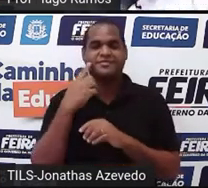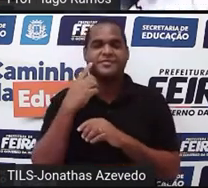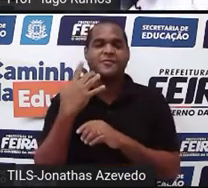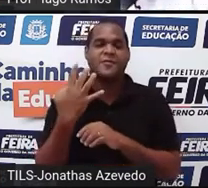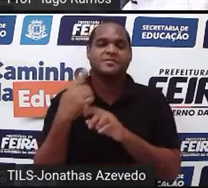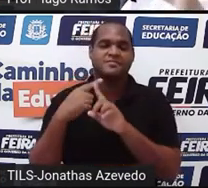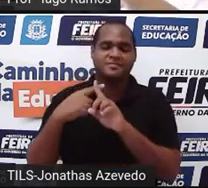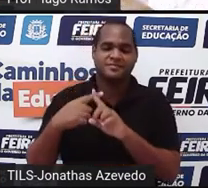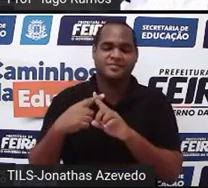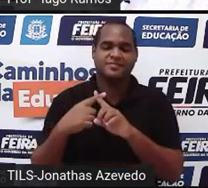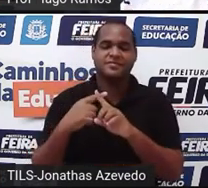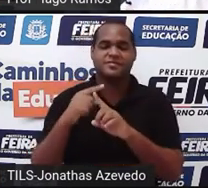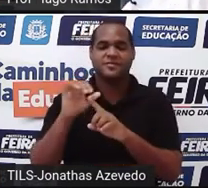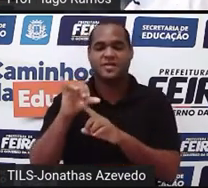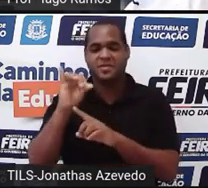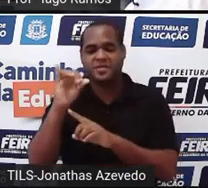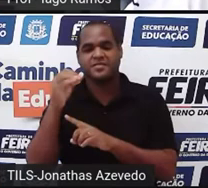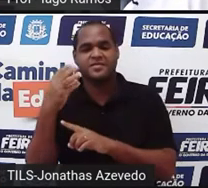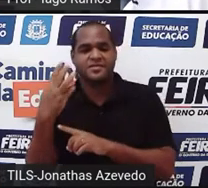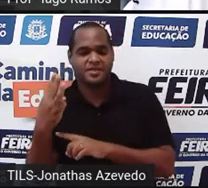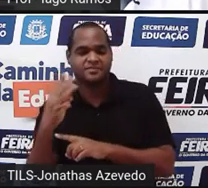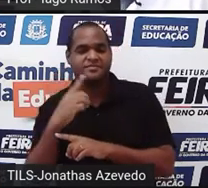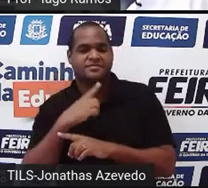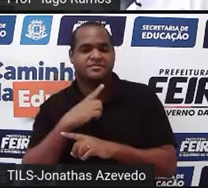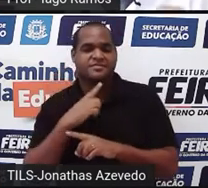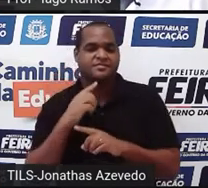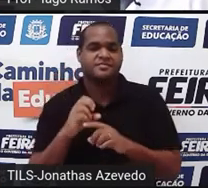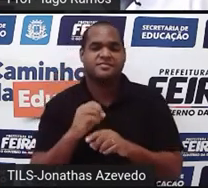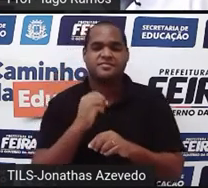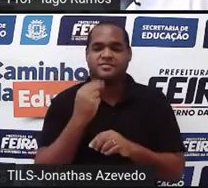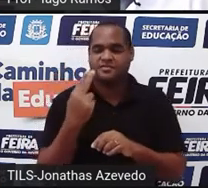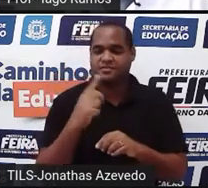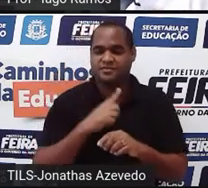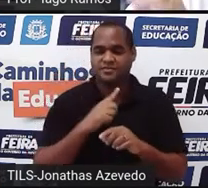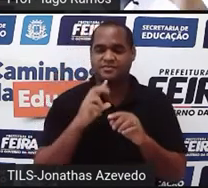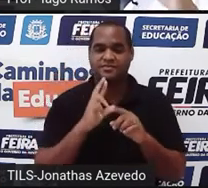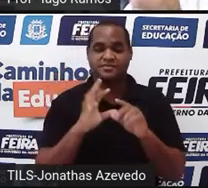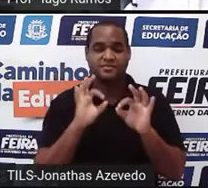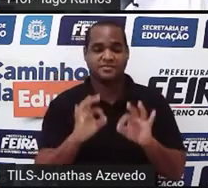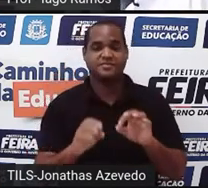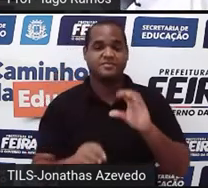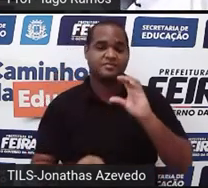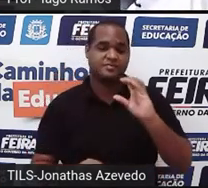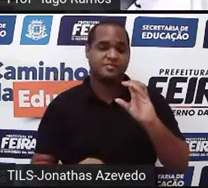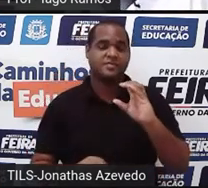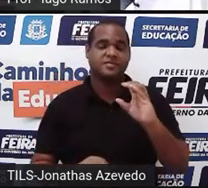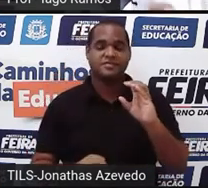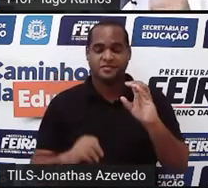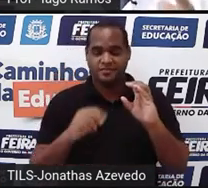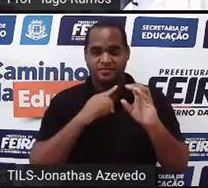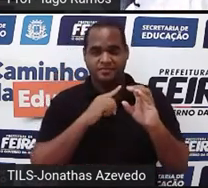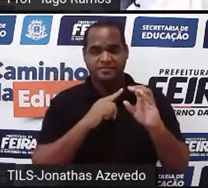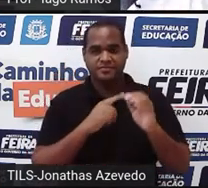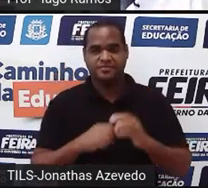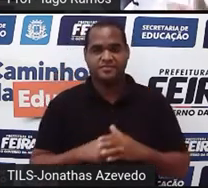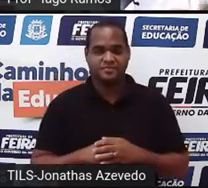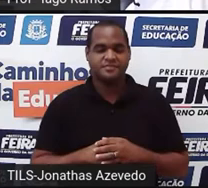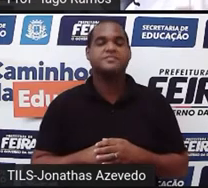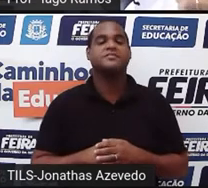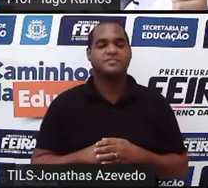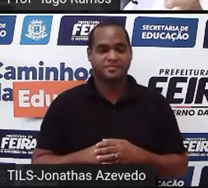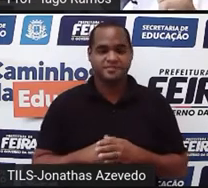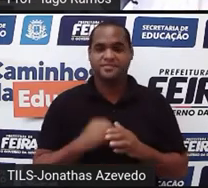a 4 e y igual a 3. Ou a solução é o que está no item C, onde